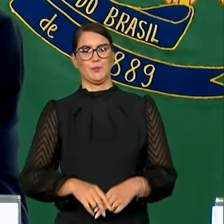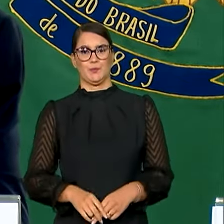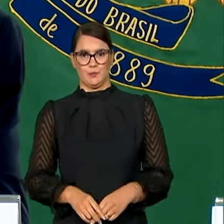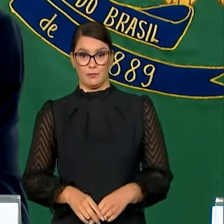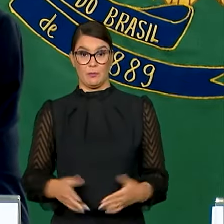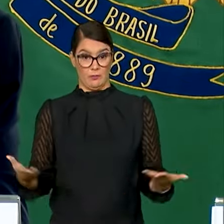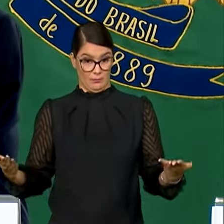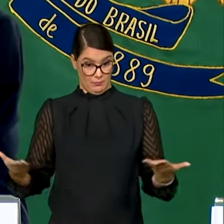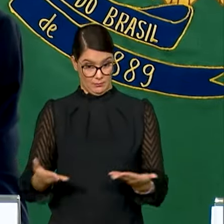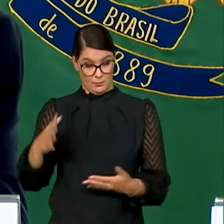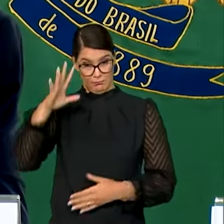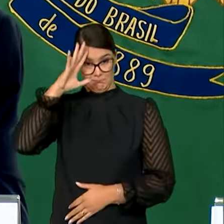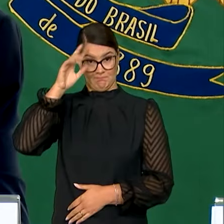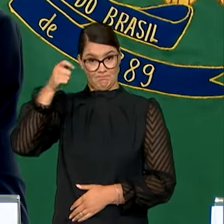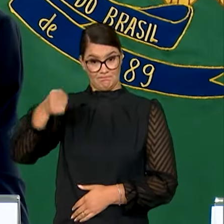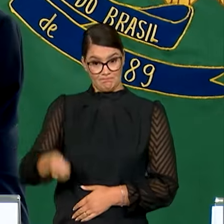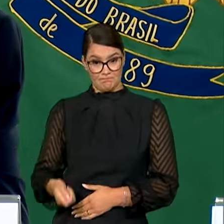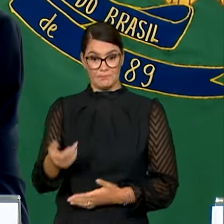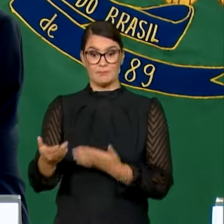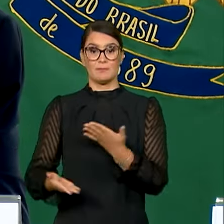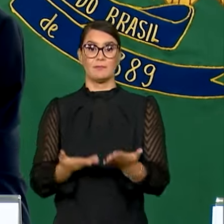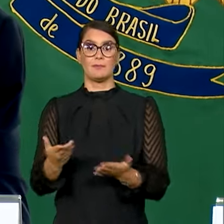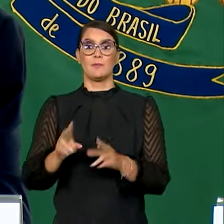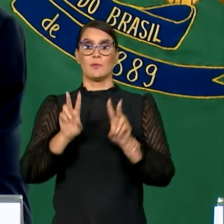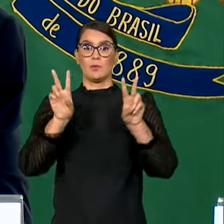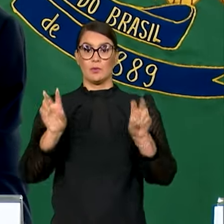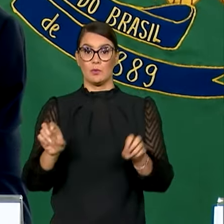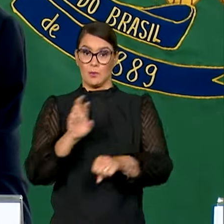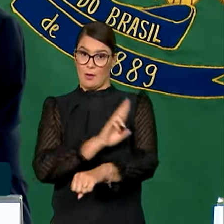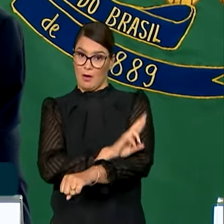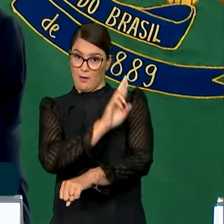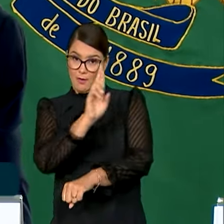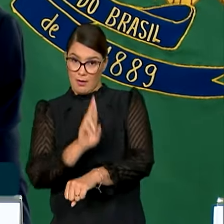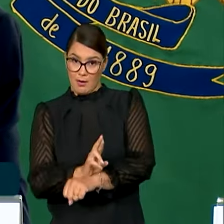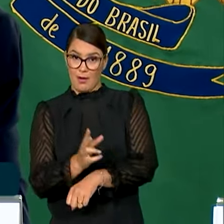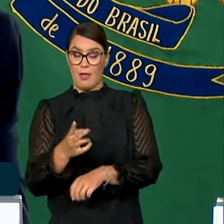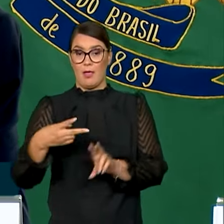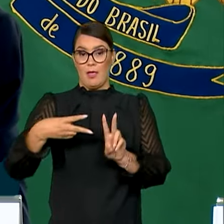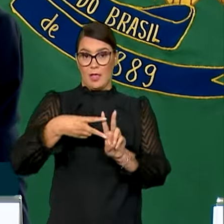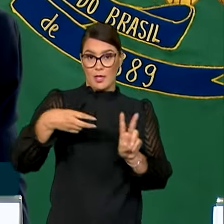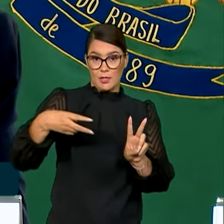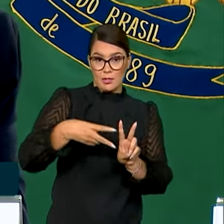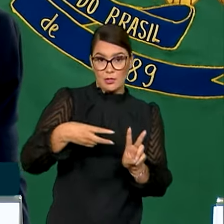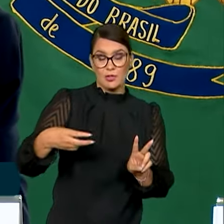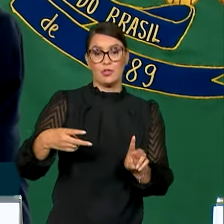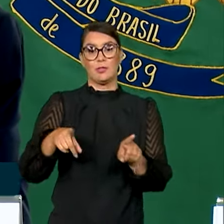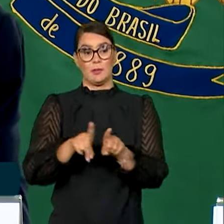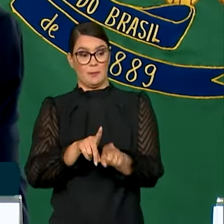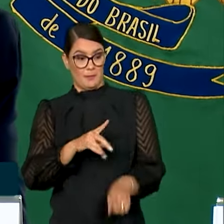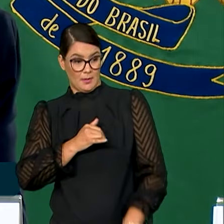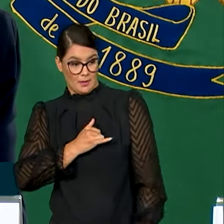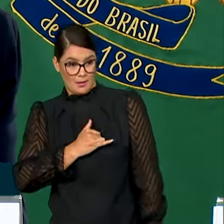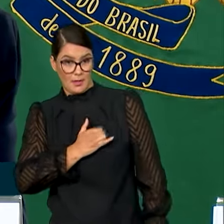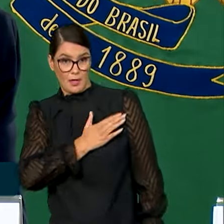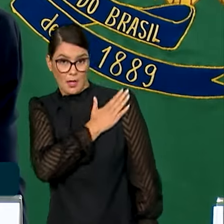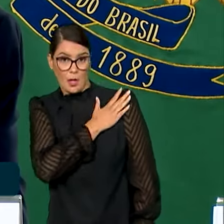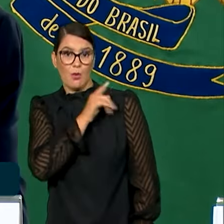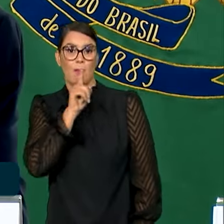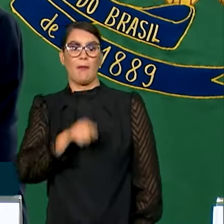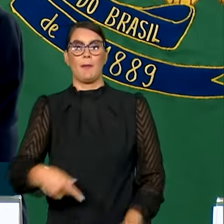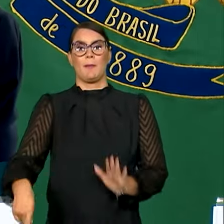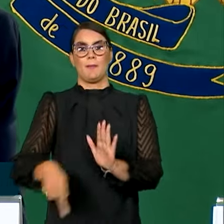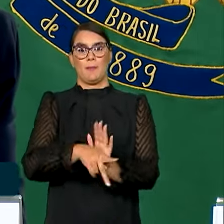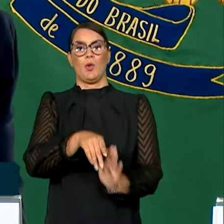decidir tratar a questão de Roraima e a questão indígena e a questão dos Yanomamas como uma questão de